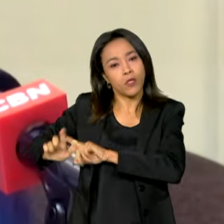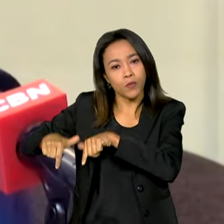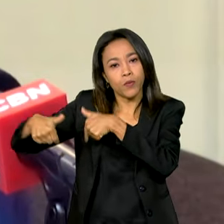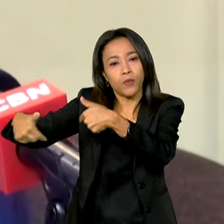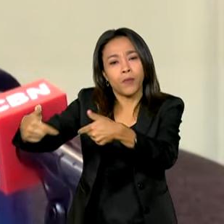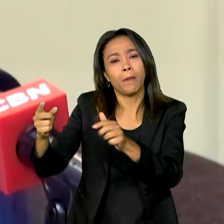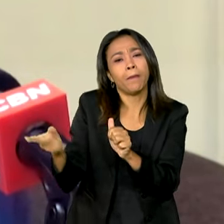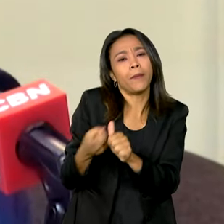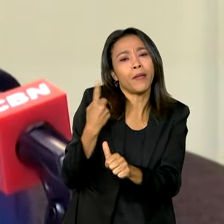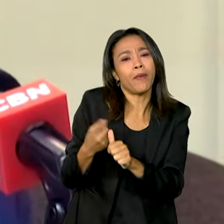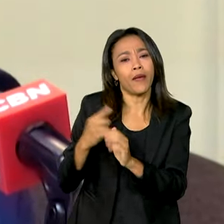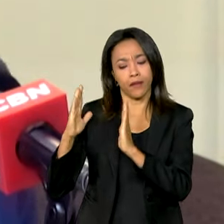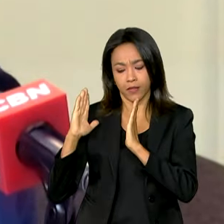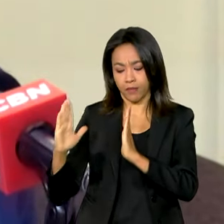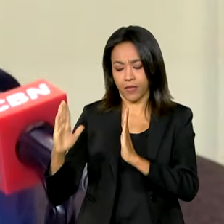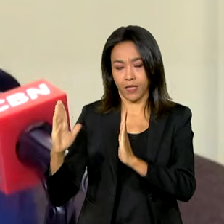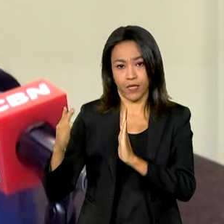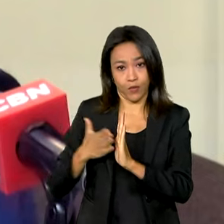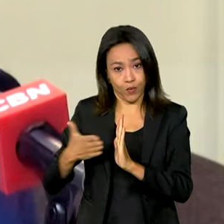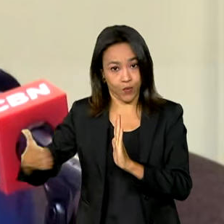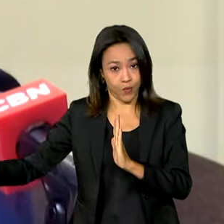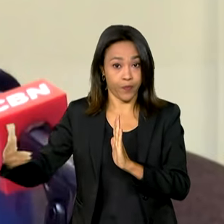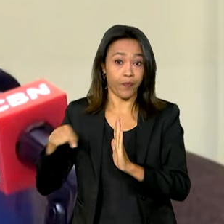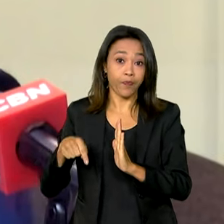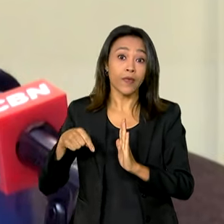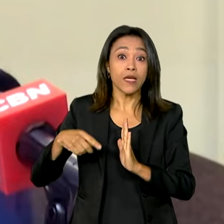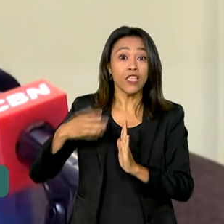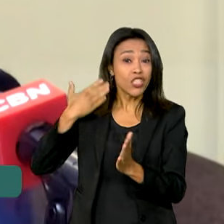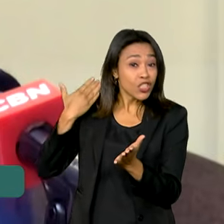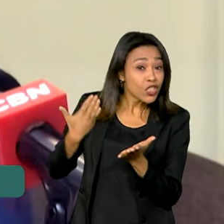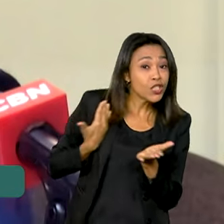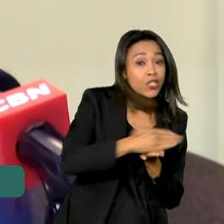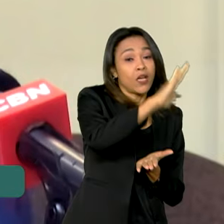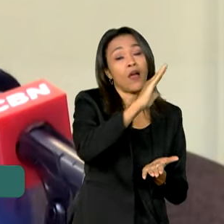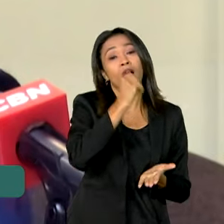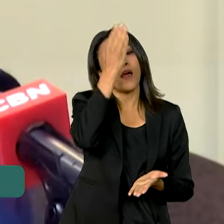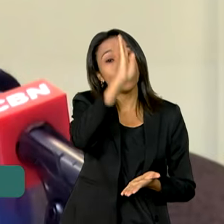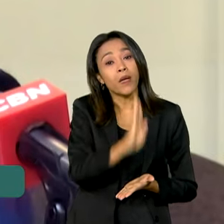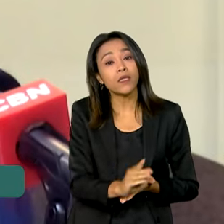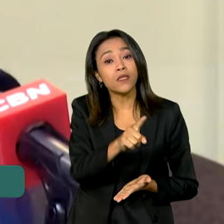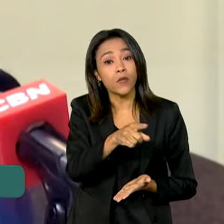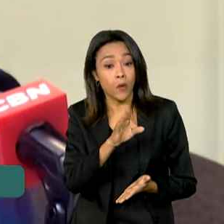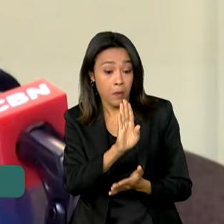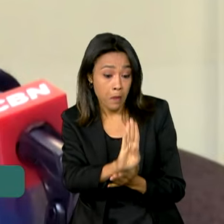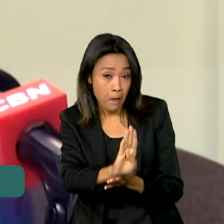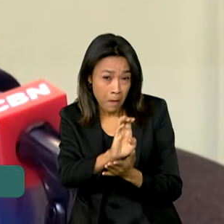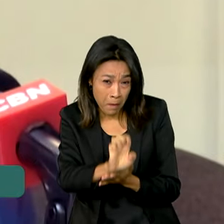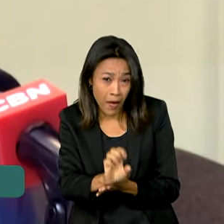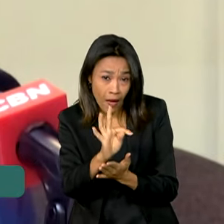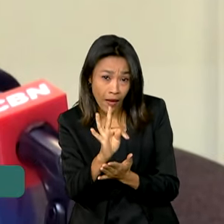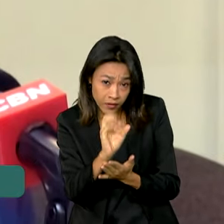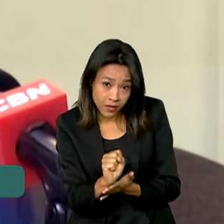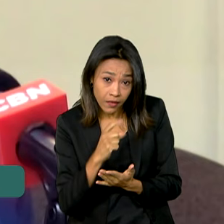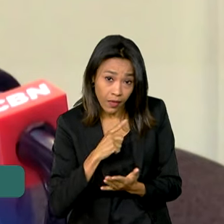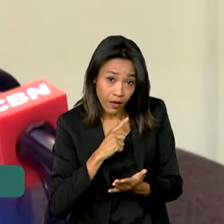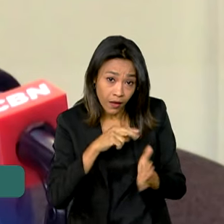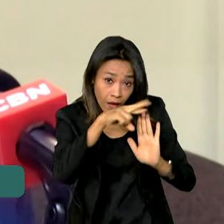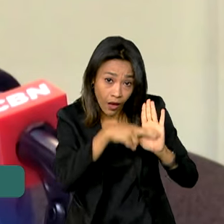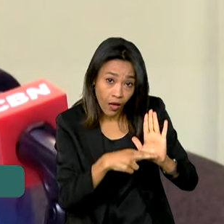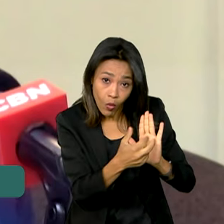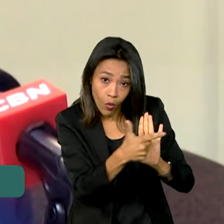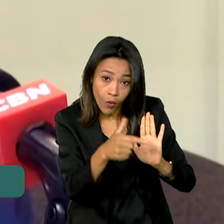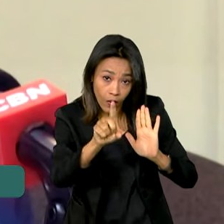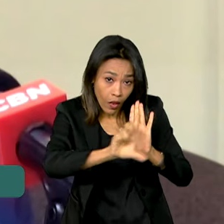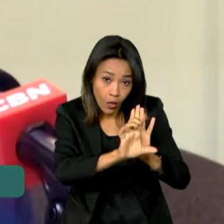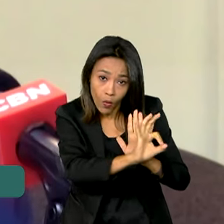Primeira providência, banir do espaço brasileiro as bets não regulamentadas. Então, tem cerca